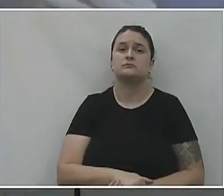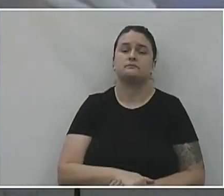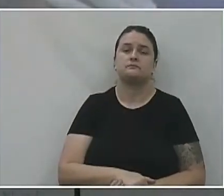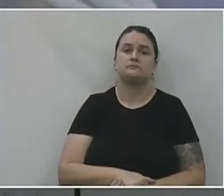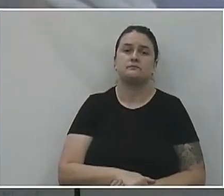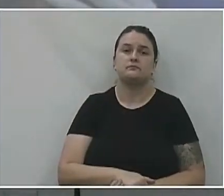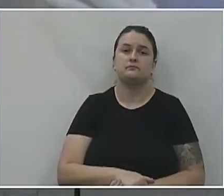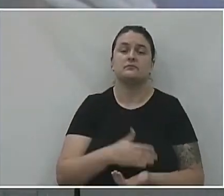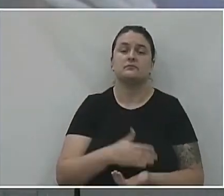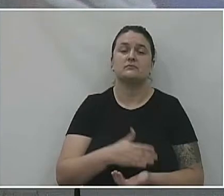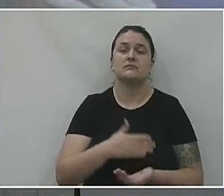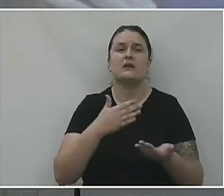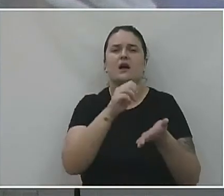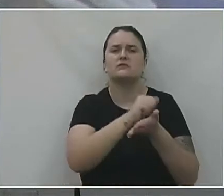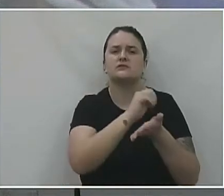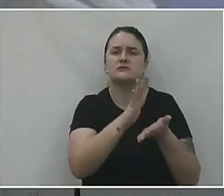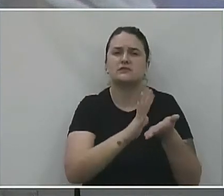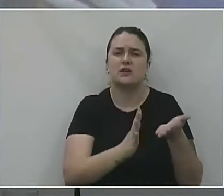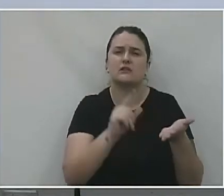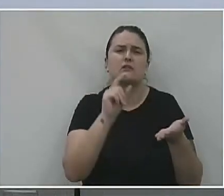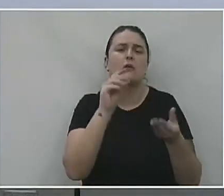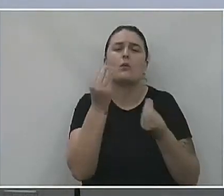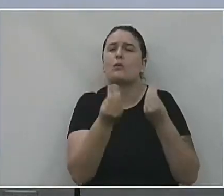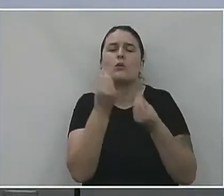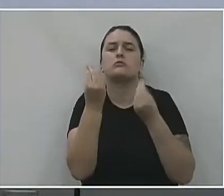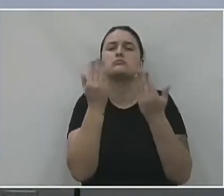Ações para o enfrentamento da pandemia.